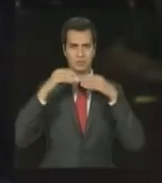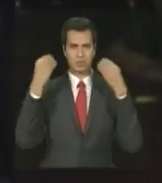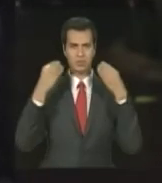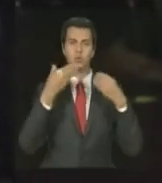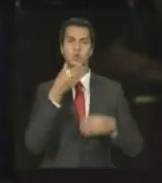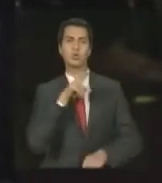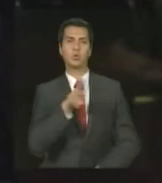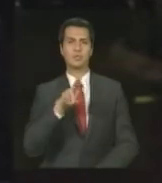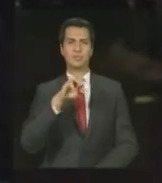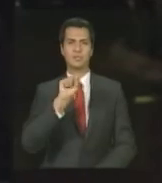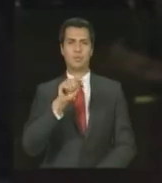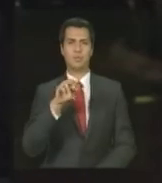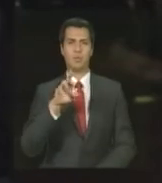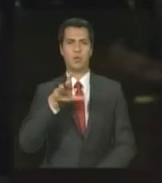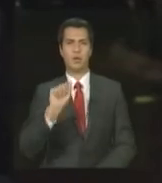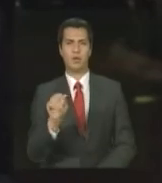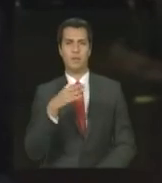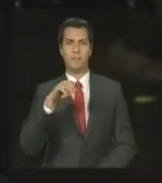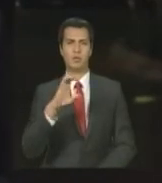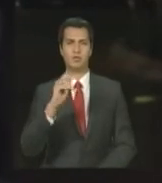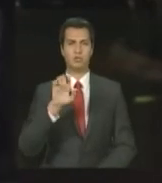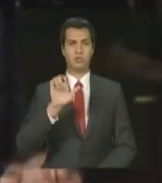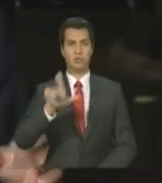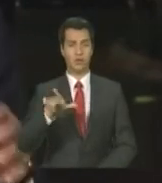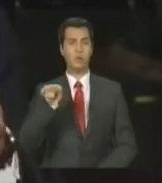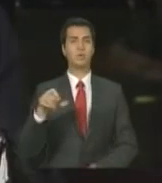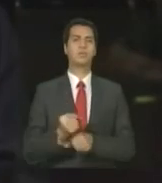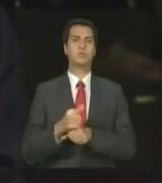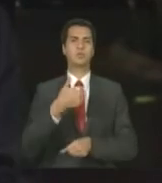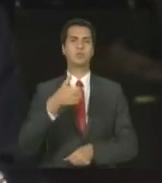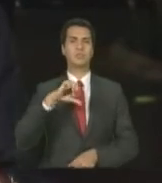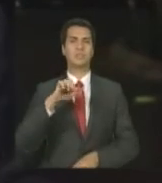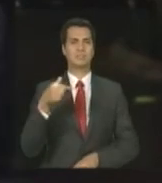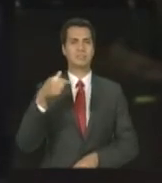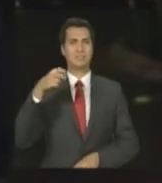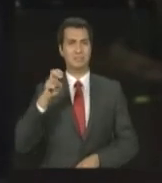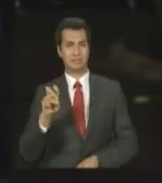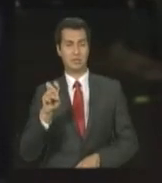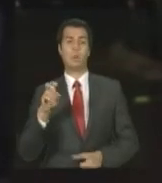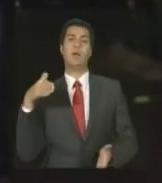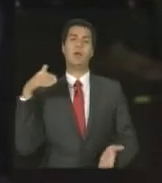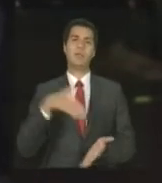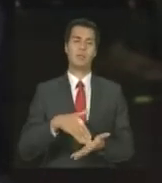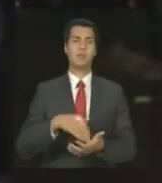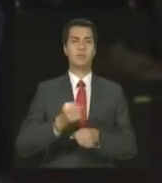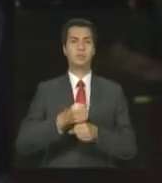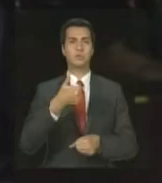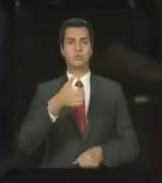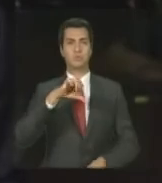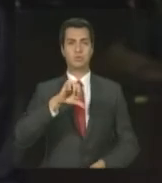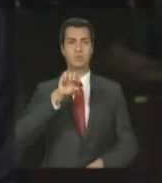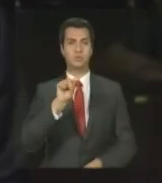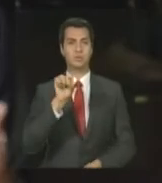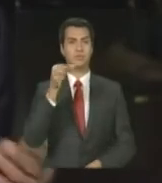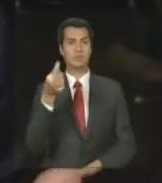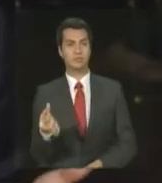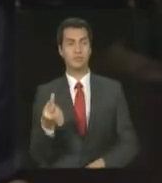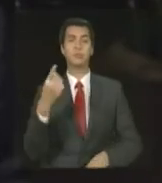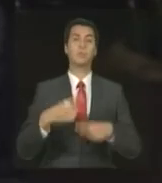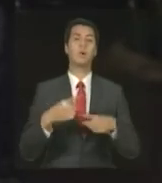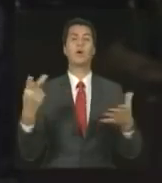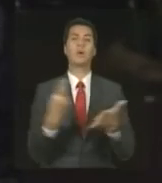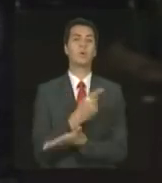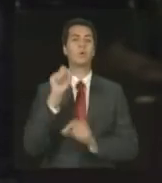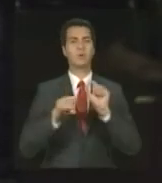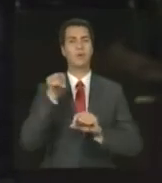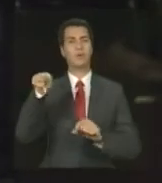Portugal em 1975 e governou Moçambique até 1986, quando foi vítima